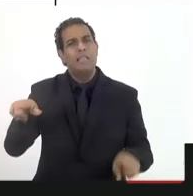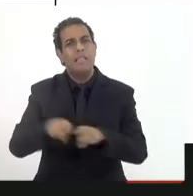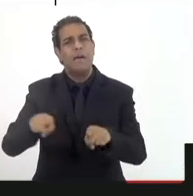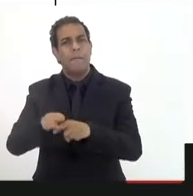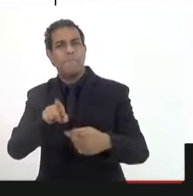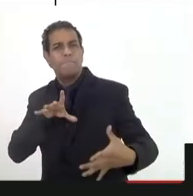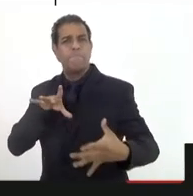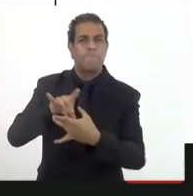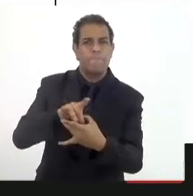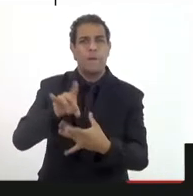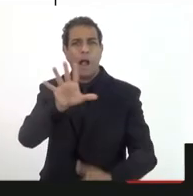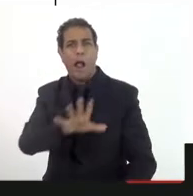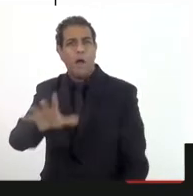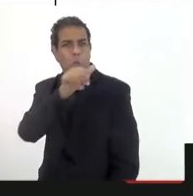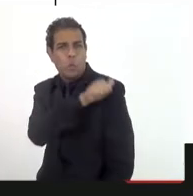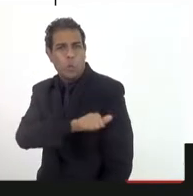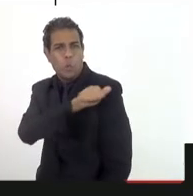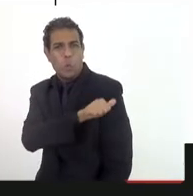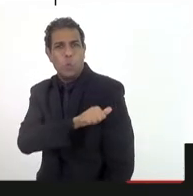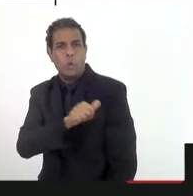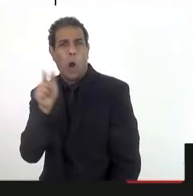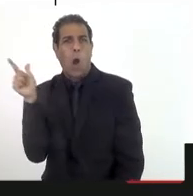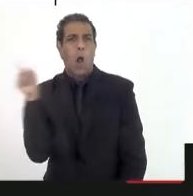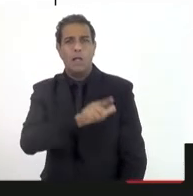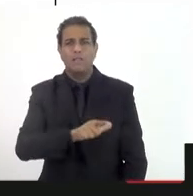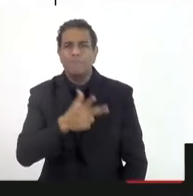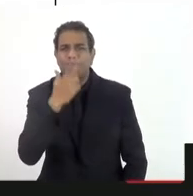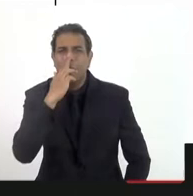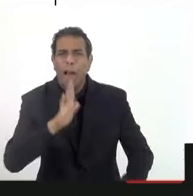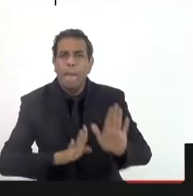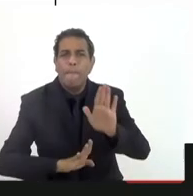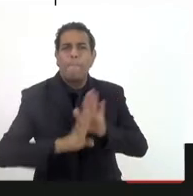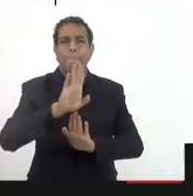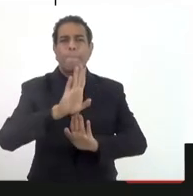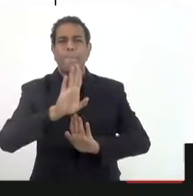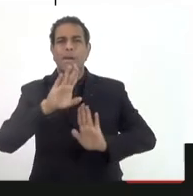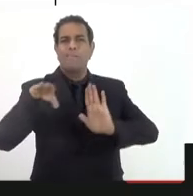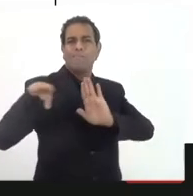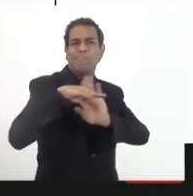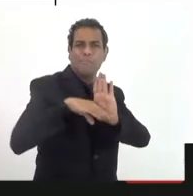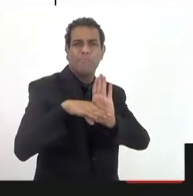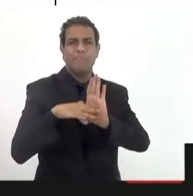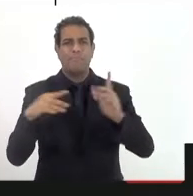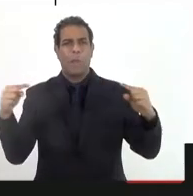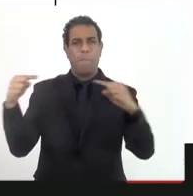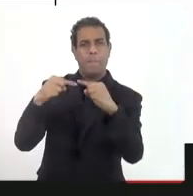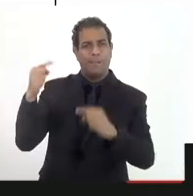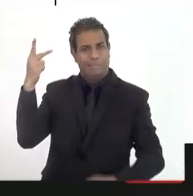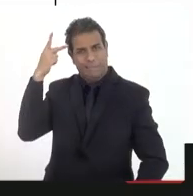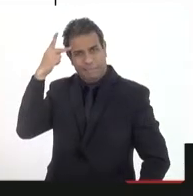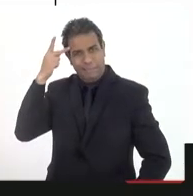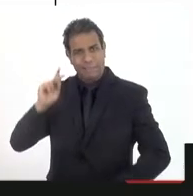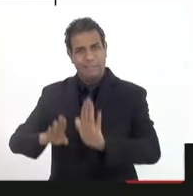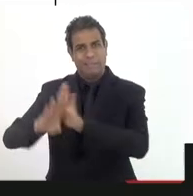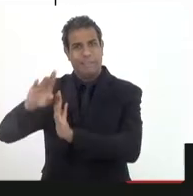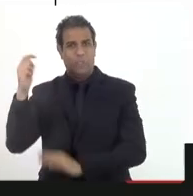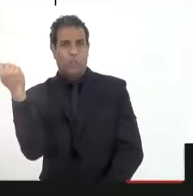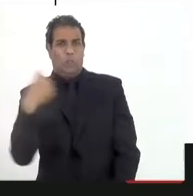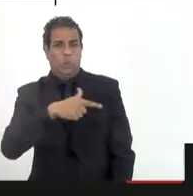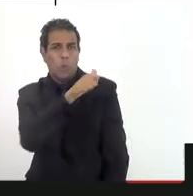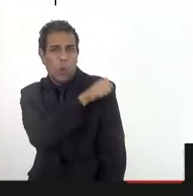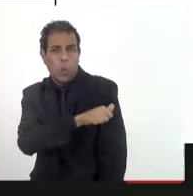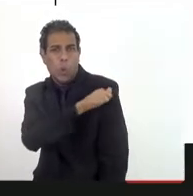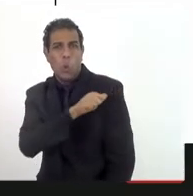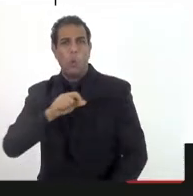integrando a economia do estado do Rio de Janeiro, a gente levar a nossa receita, quer dizer, São Paulo tem uma receita per capita bem maior que a nossa, Santa